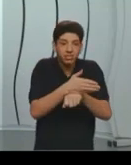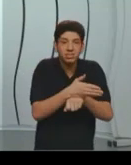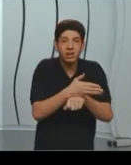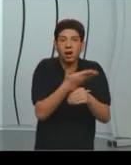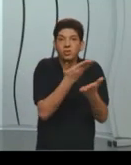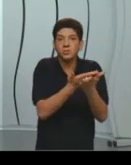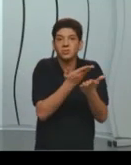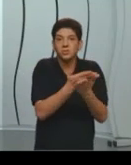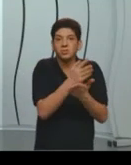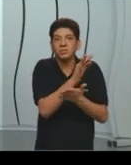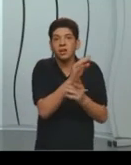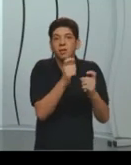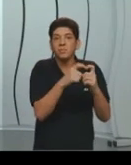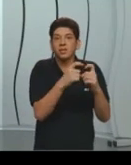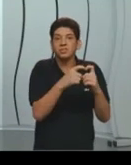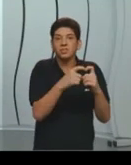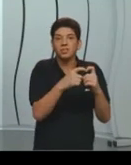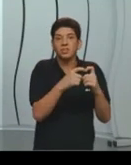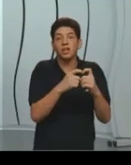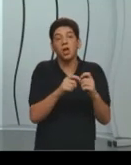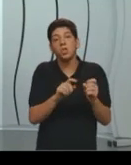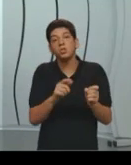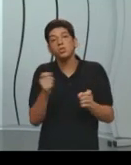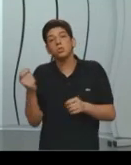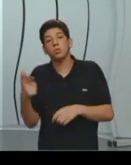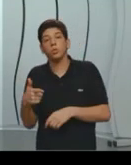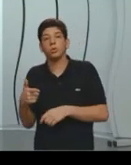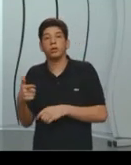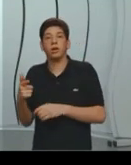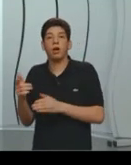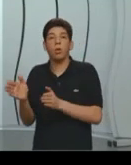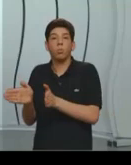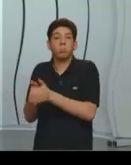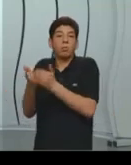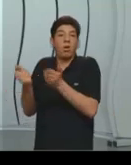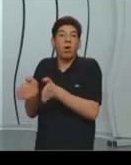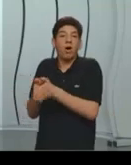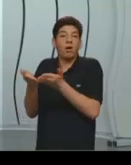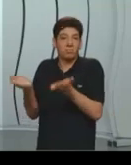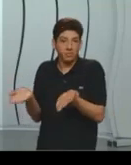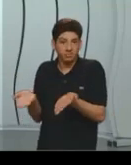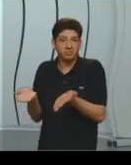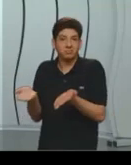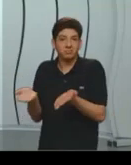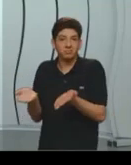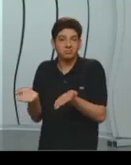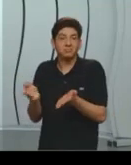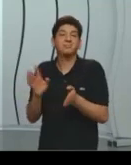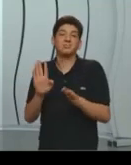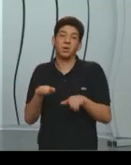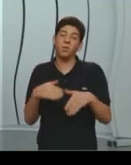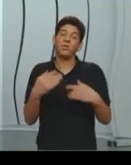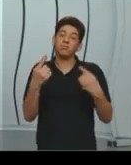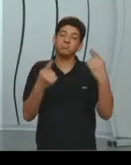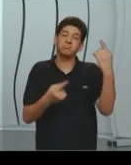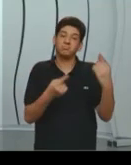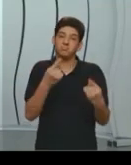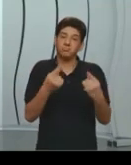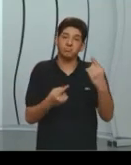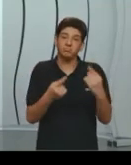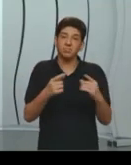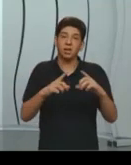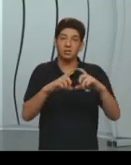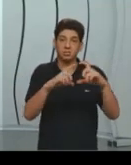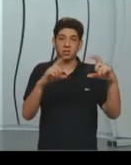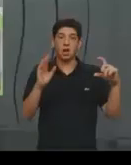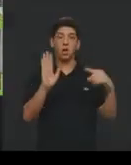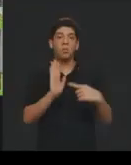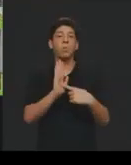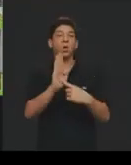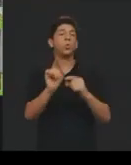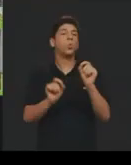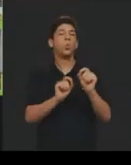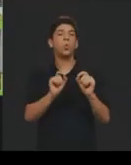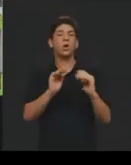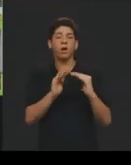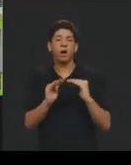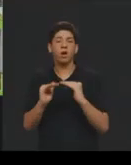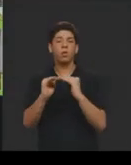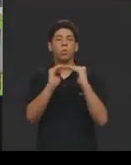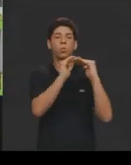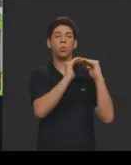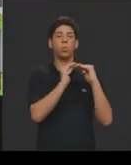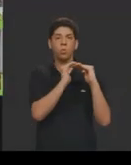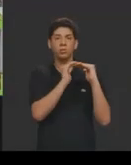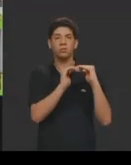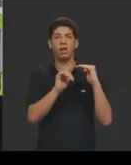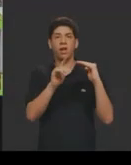por exemplo, das classes populares. E como a gente resolve isso? É uma discussão. Então, essa charge vai exemplificar, né? O que é igualdade? É pegar e